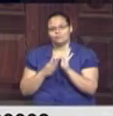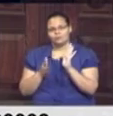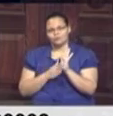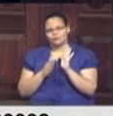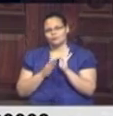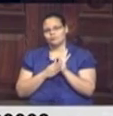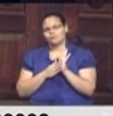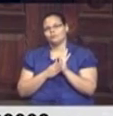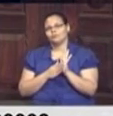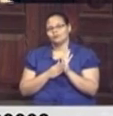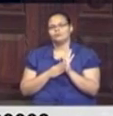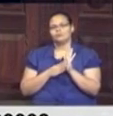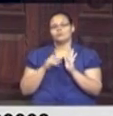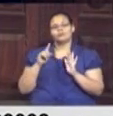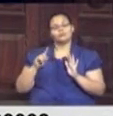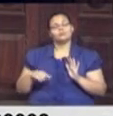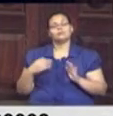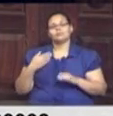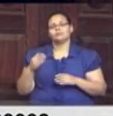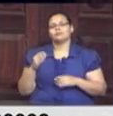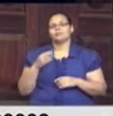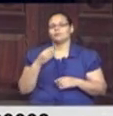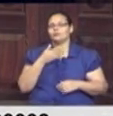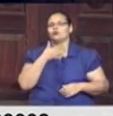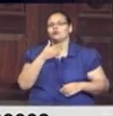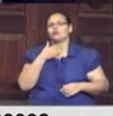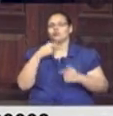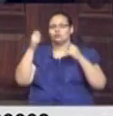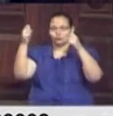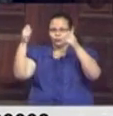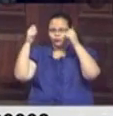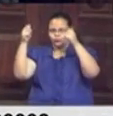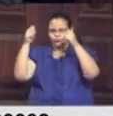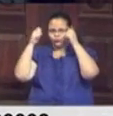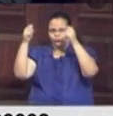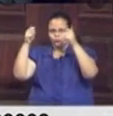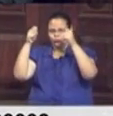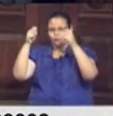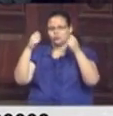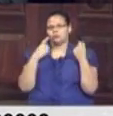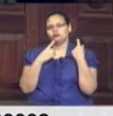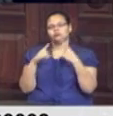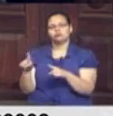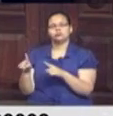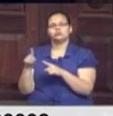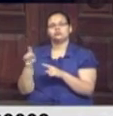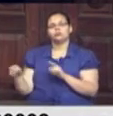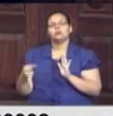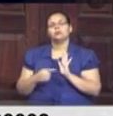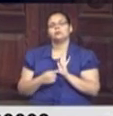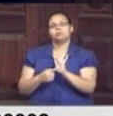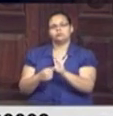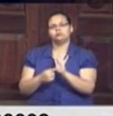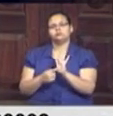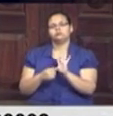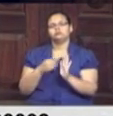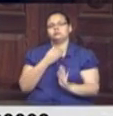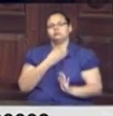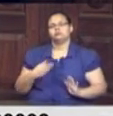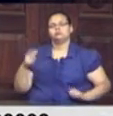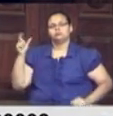acima de tudo, ser a ponte das vozes das ruas para contradizer aquilo que é apresentado pelo